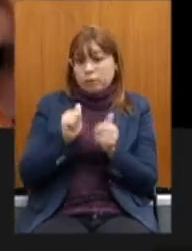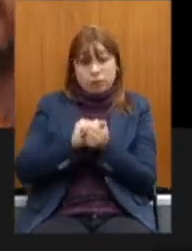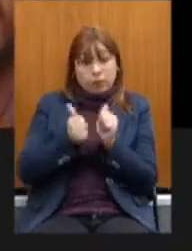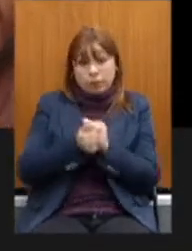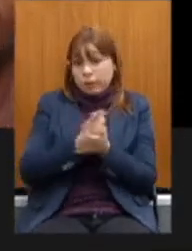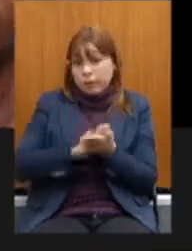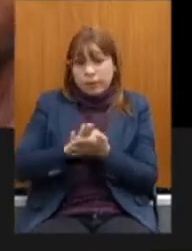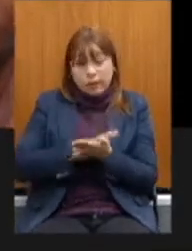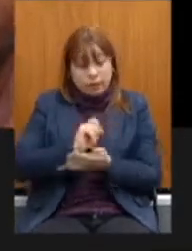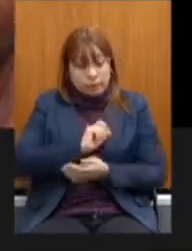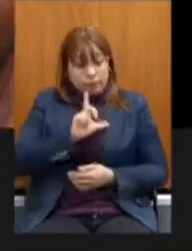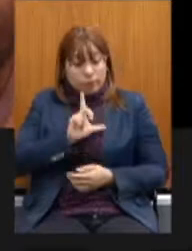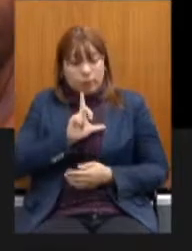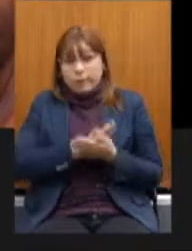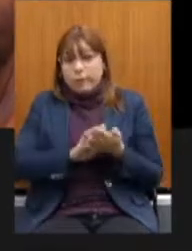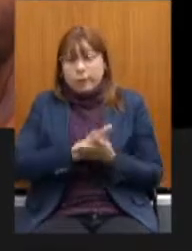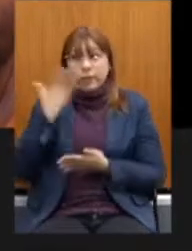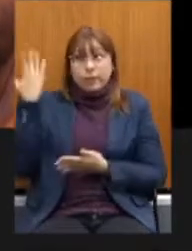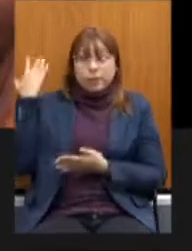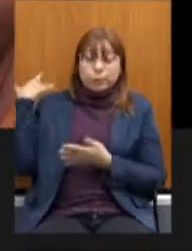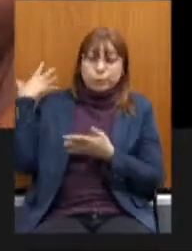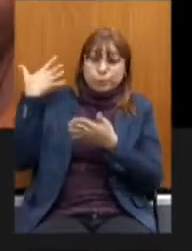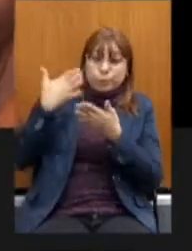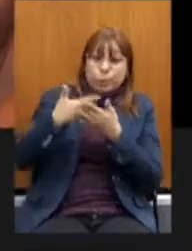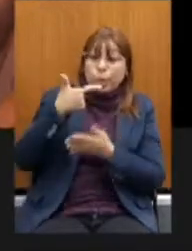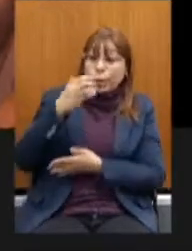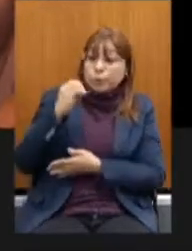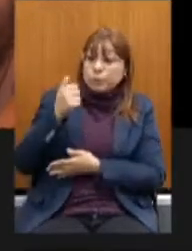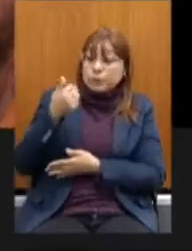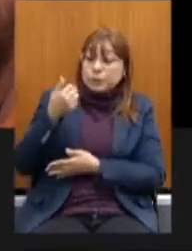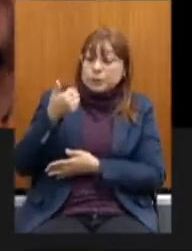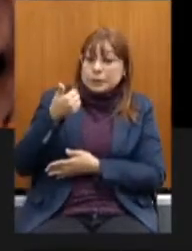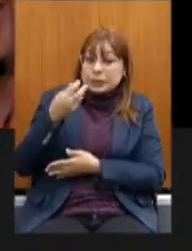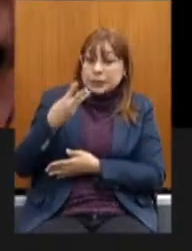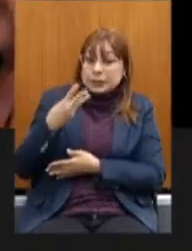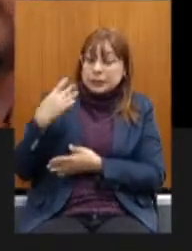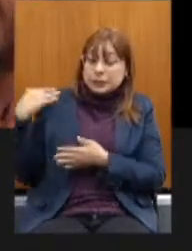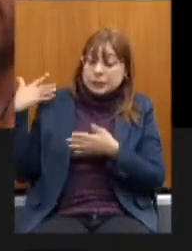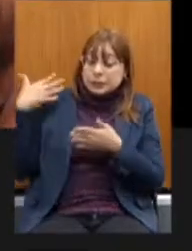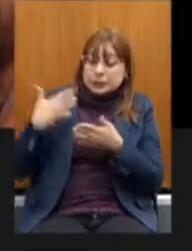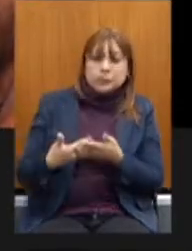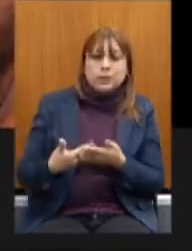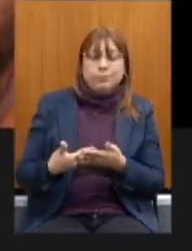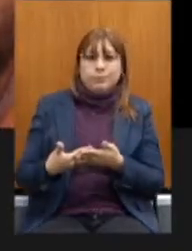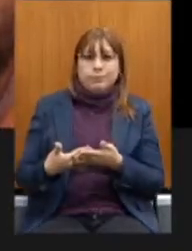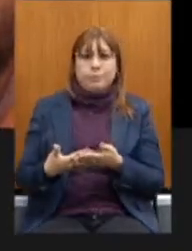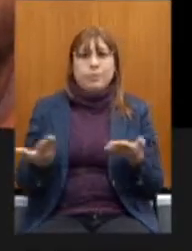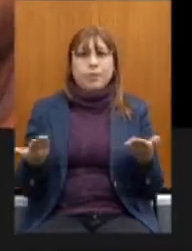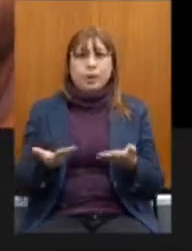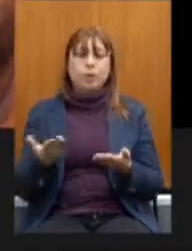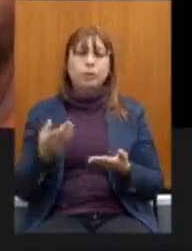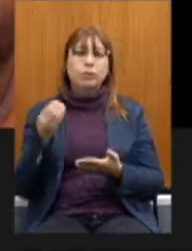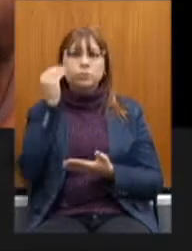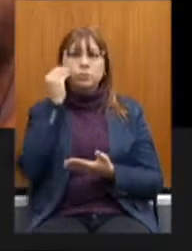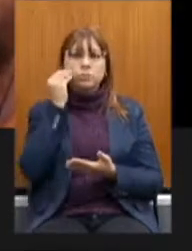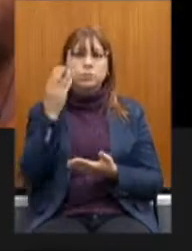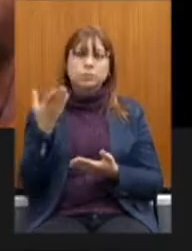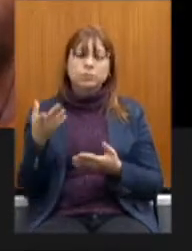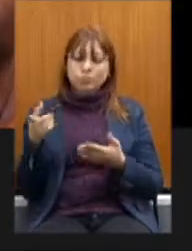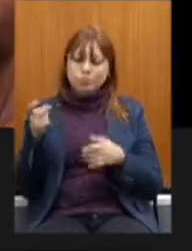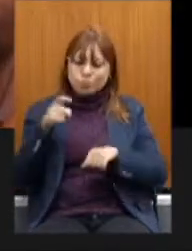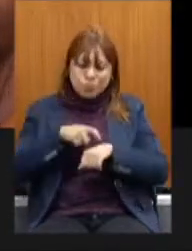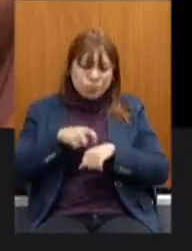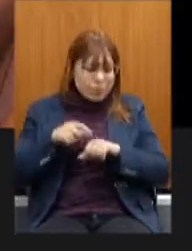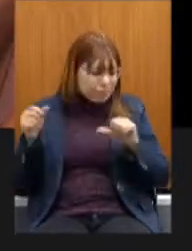2013, e não estamos tentando fazer uma discussão em momento razoável, estamos passando por um dos piores